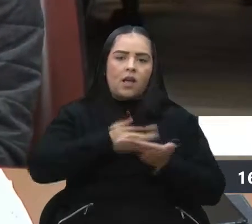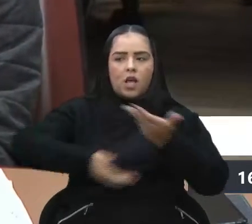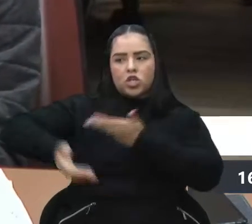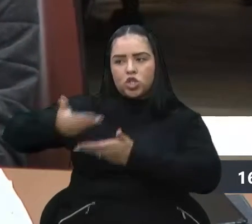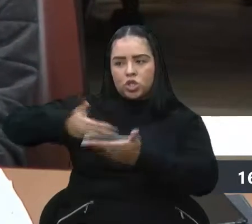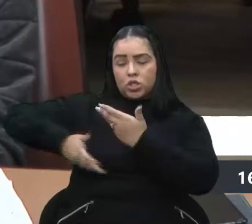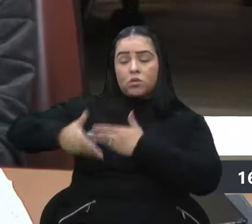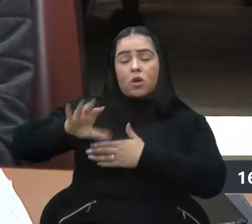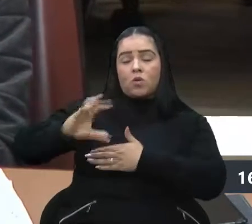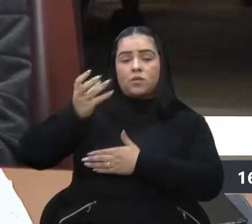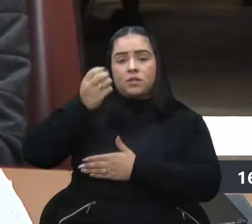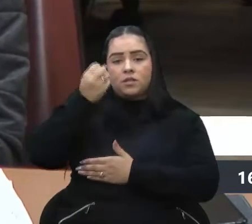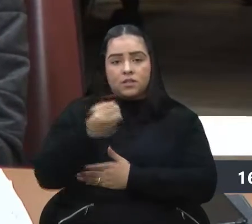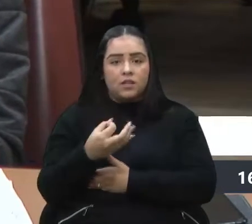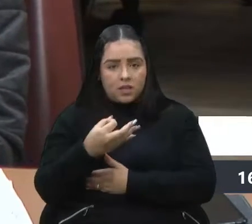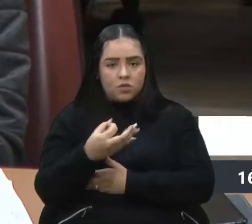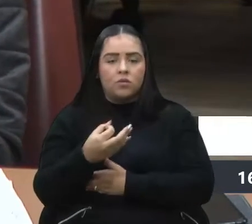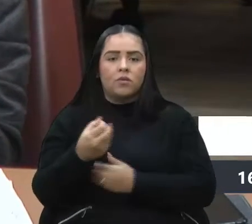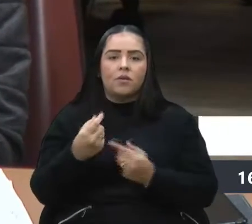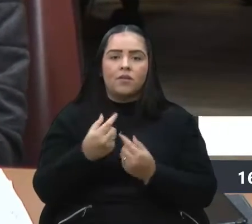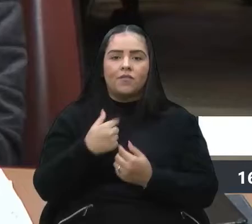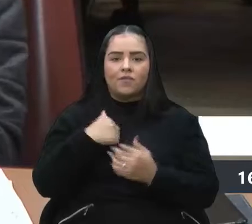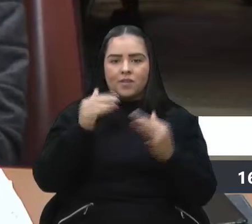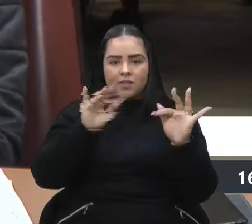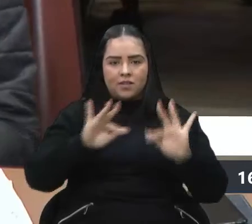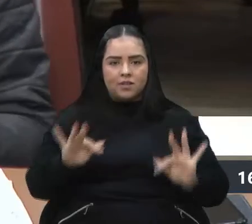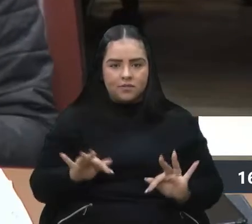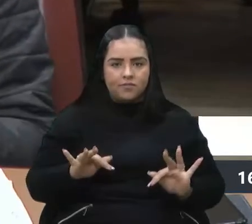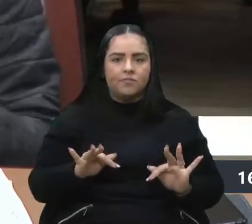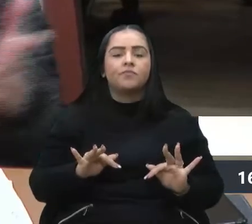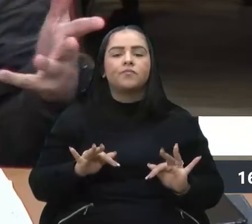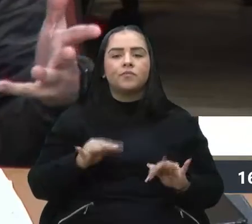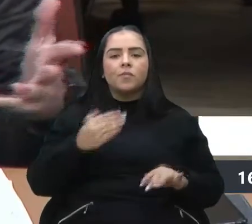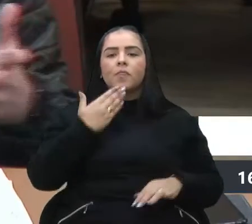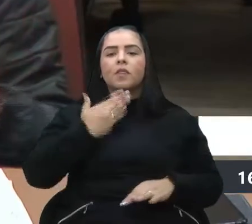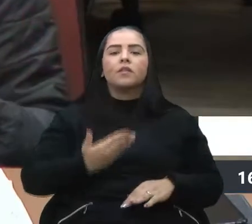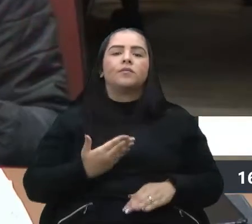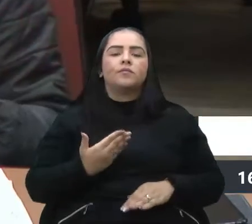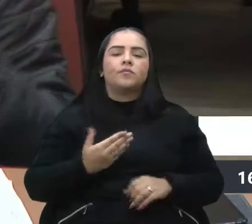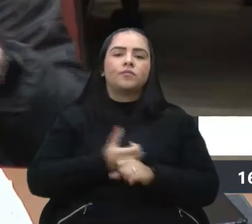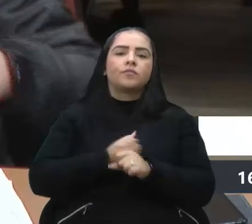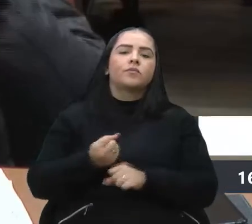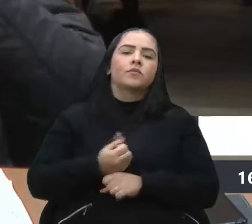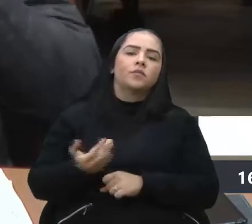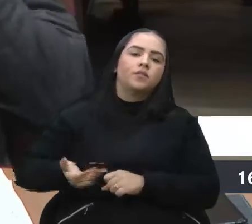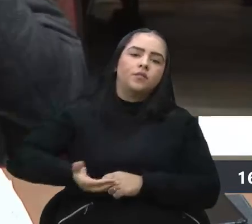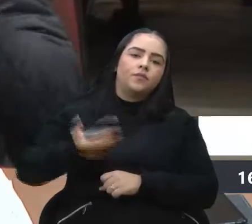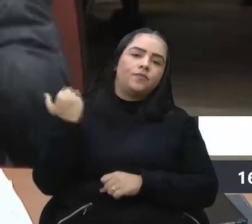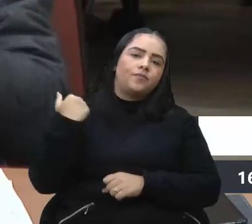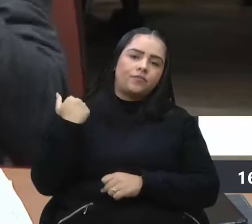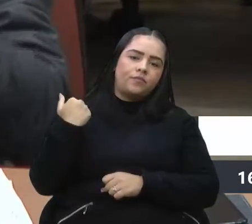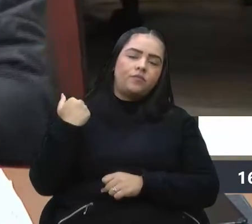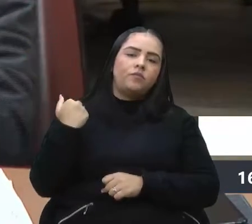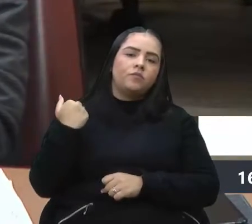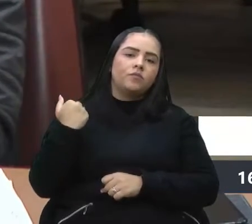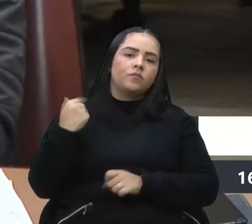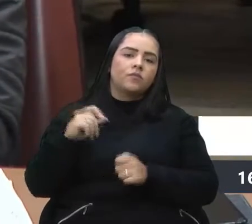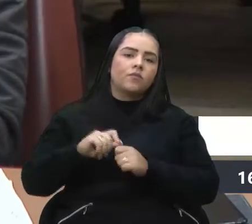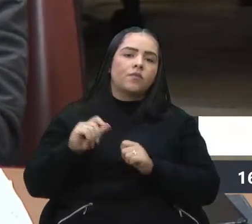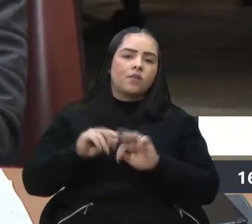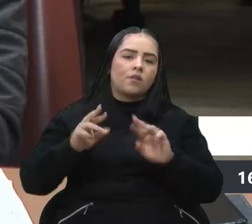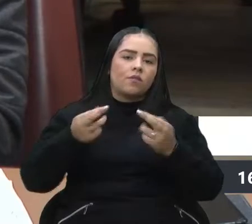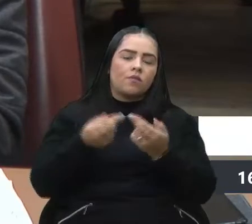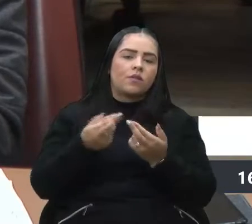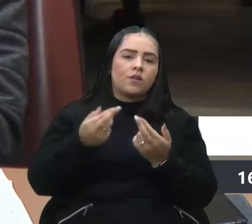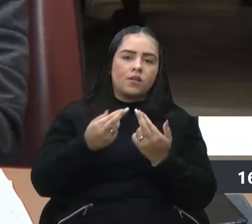acontecem. Então, fico feliz porque a Priscila tinha me pedido, ainda no ano passado, gente conseguiu fazer uma reunião com a secretária,